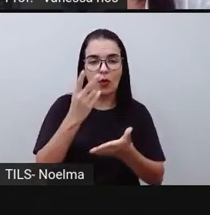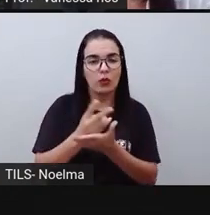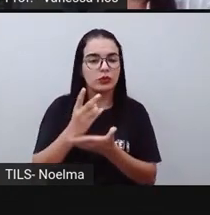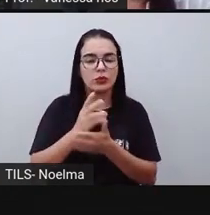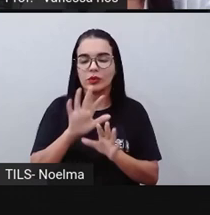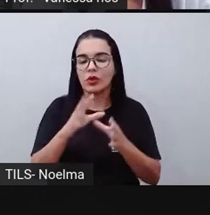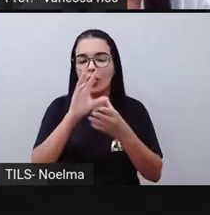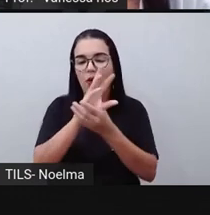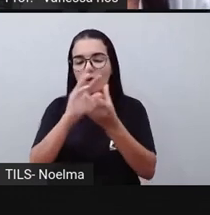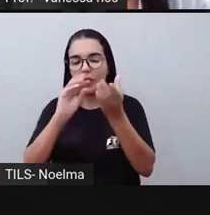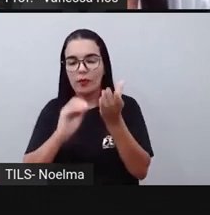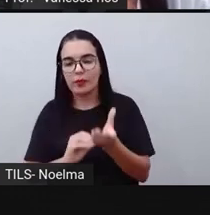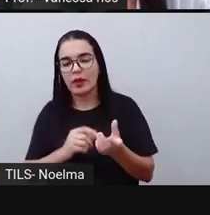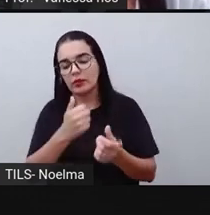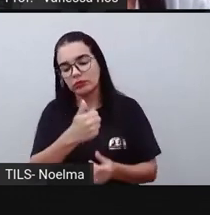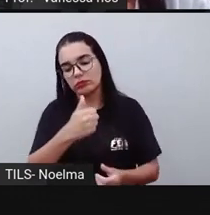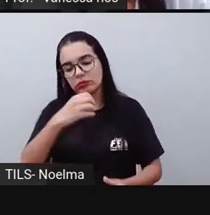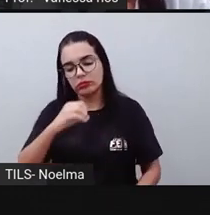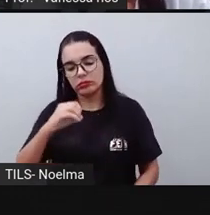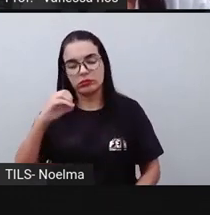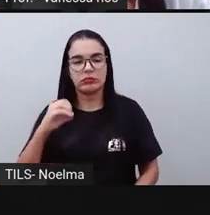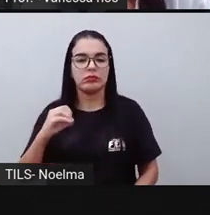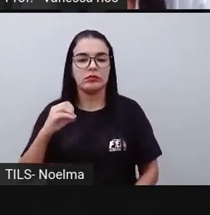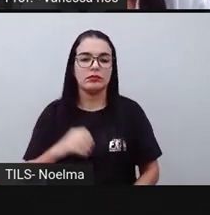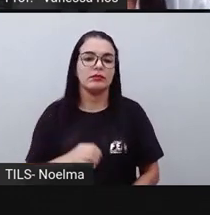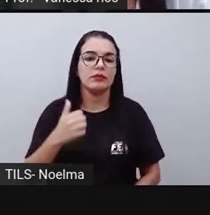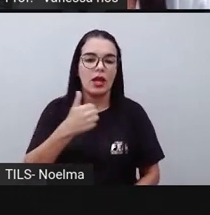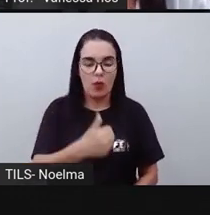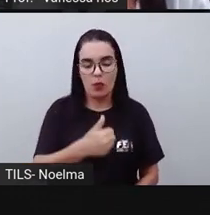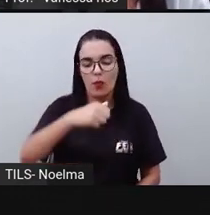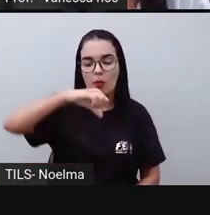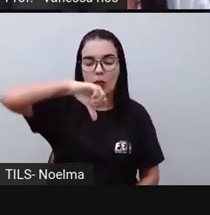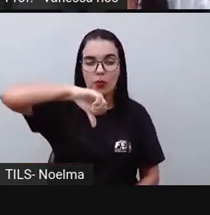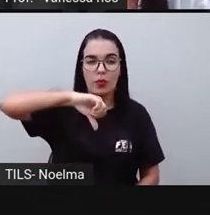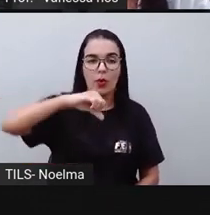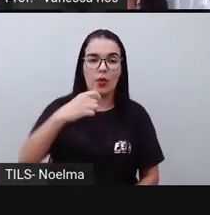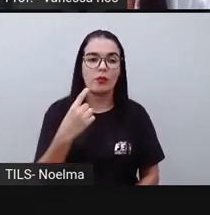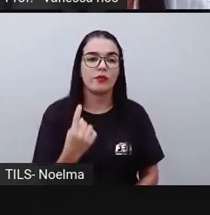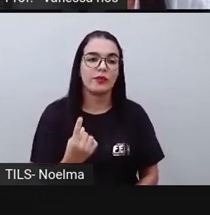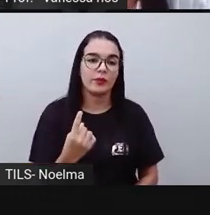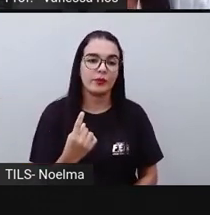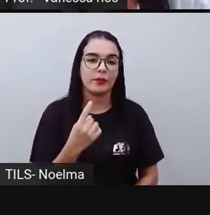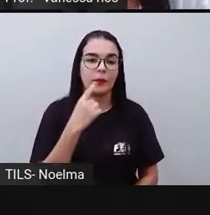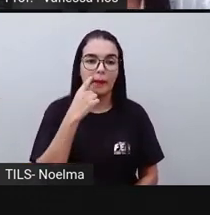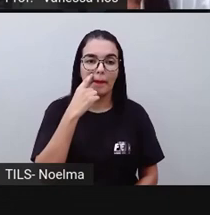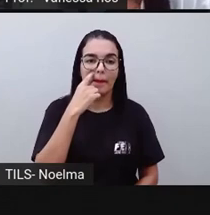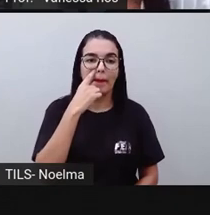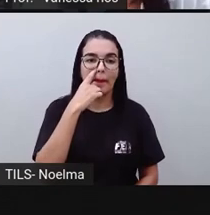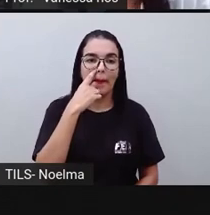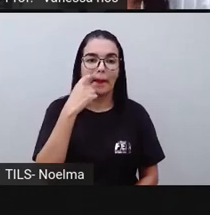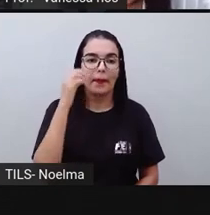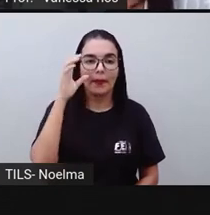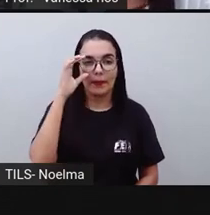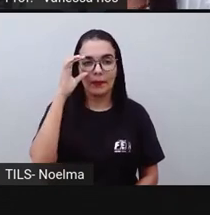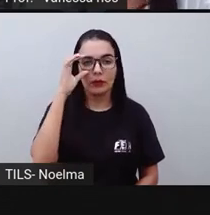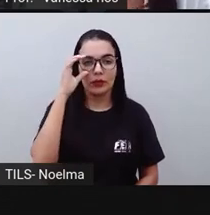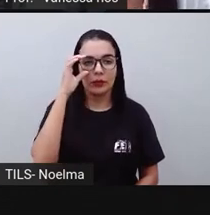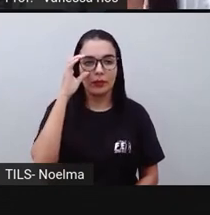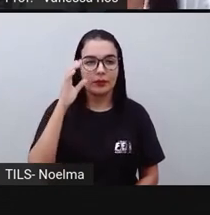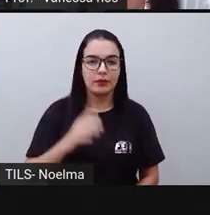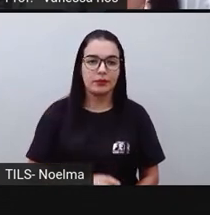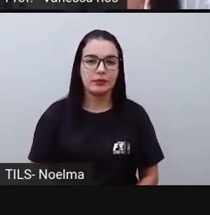basta copiar a centena na diferença. Então, eu apenas repito aqui porque não tem nenhum número para diminuir com ele.